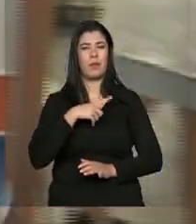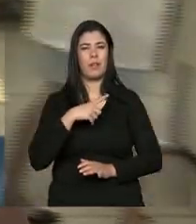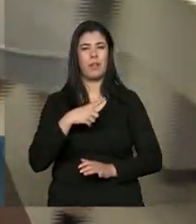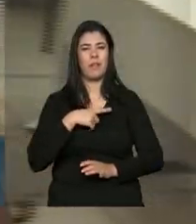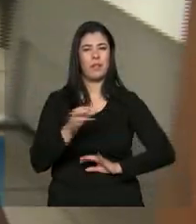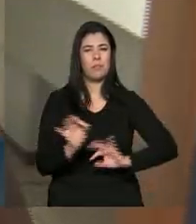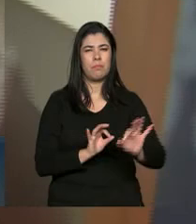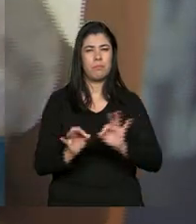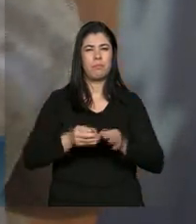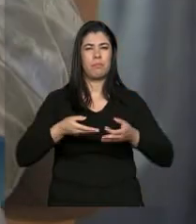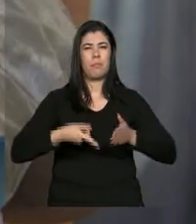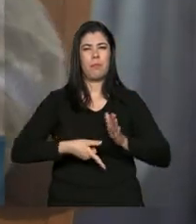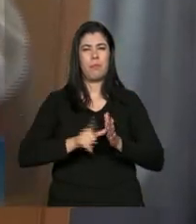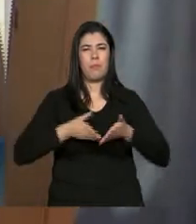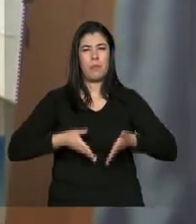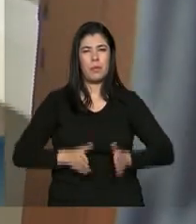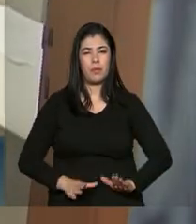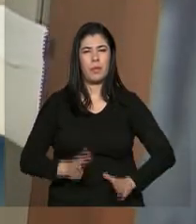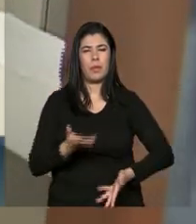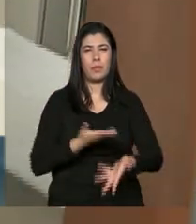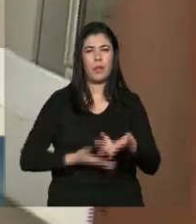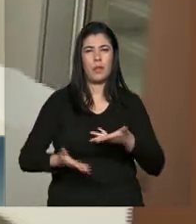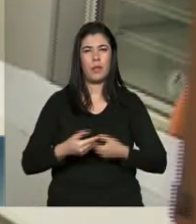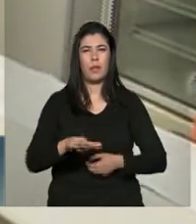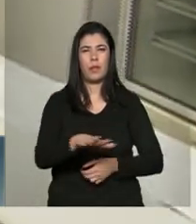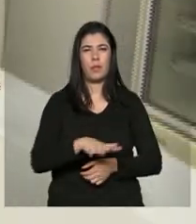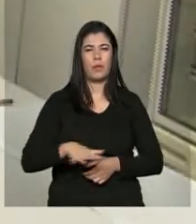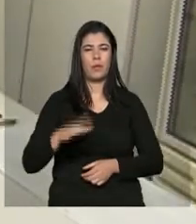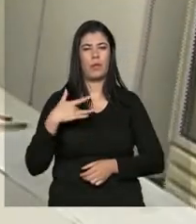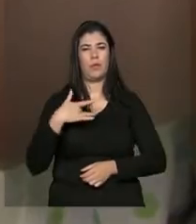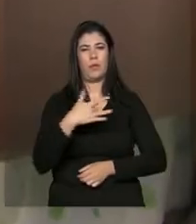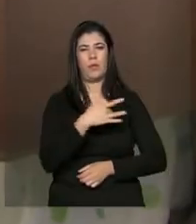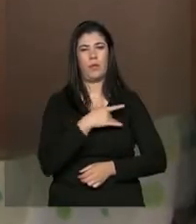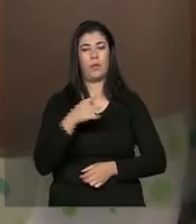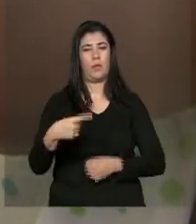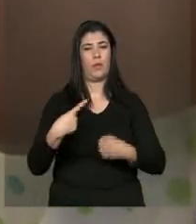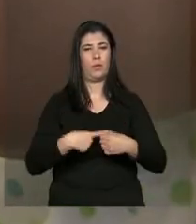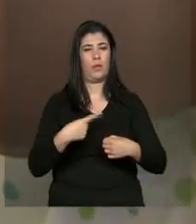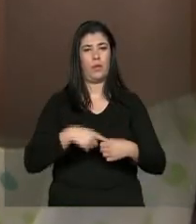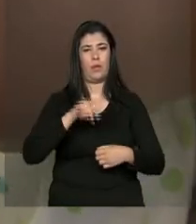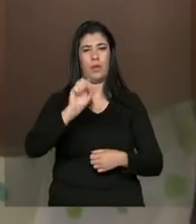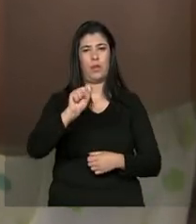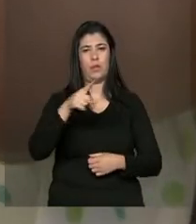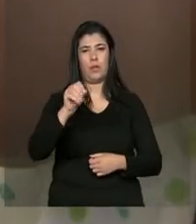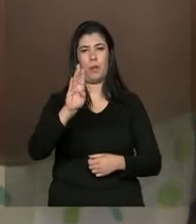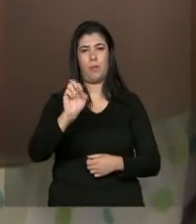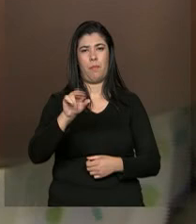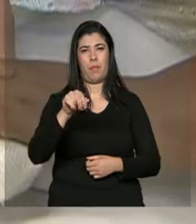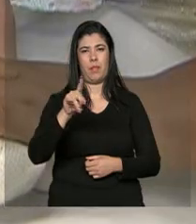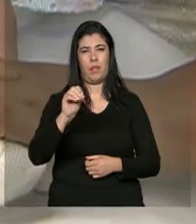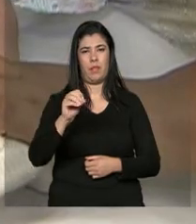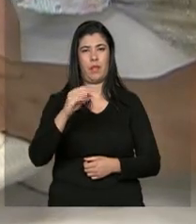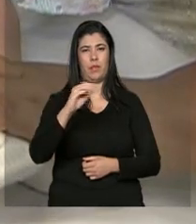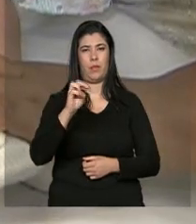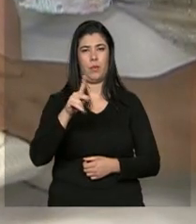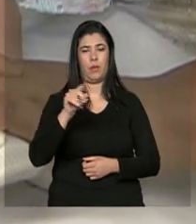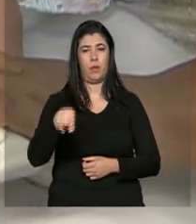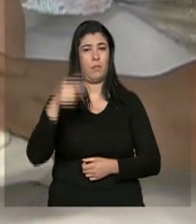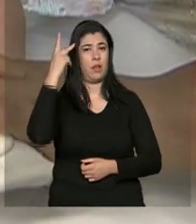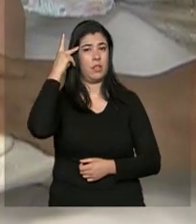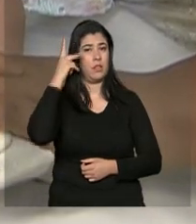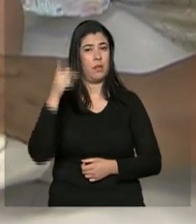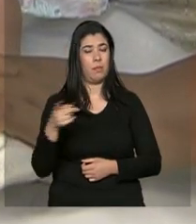-natal nesta unidade básica de saúde em São Bernardo do Campo, região metropolitana de São Paulo. Hoje,